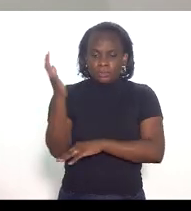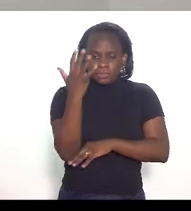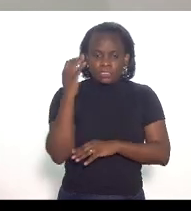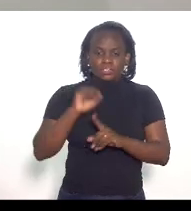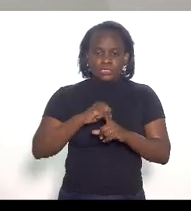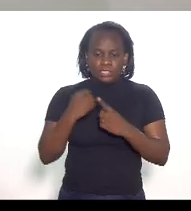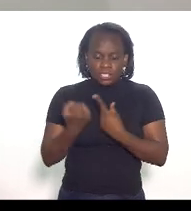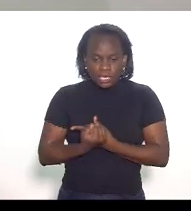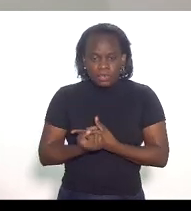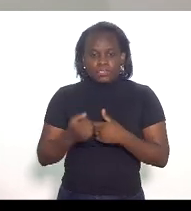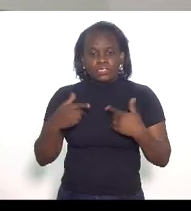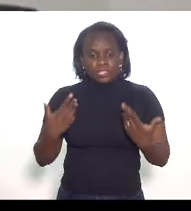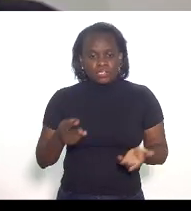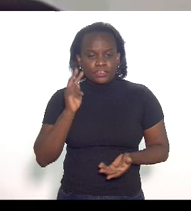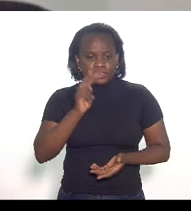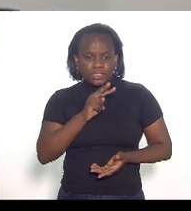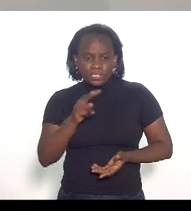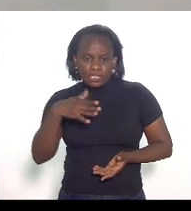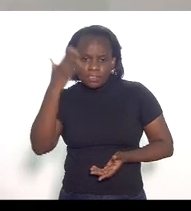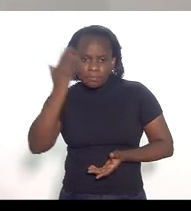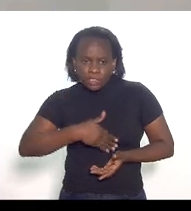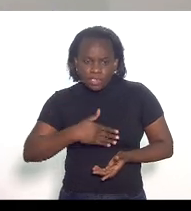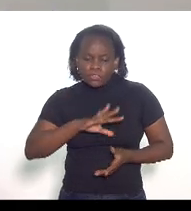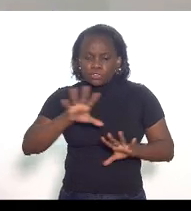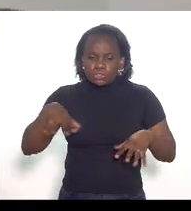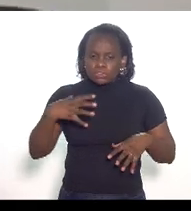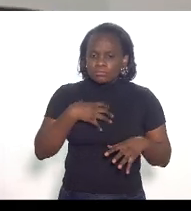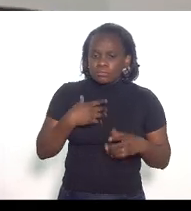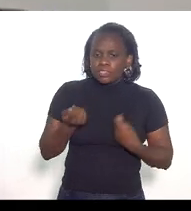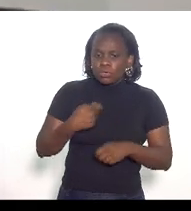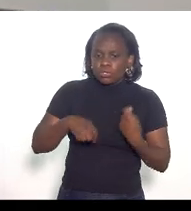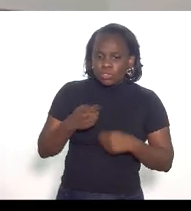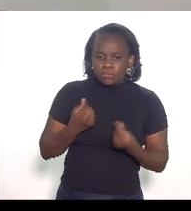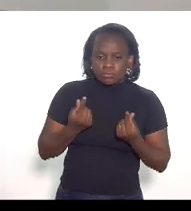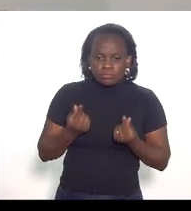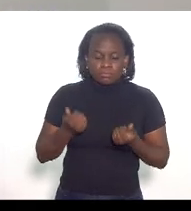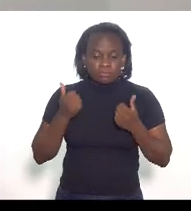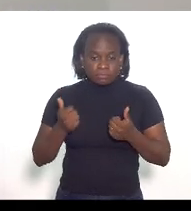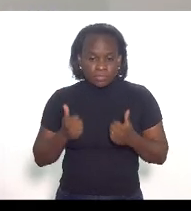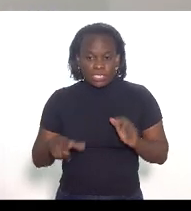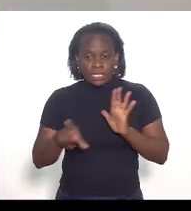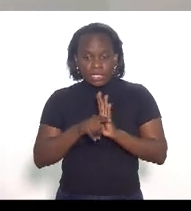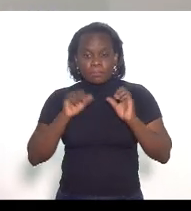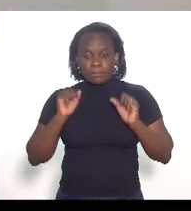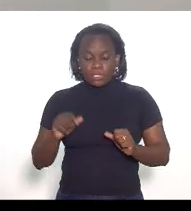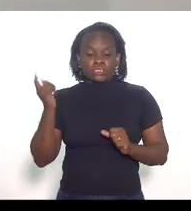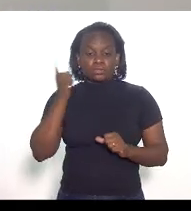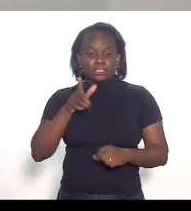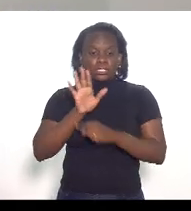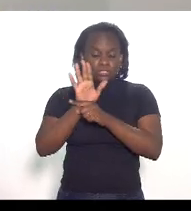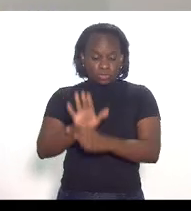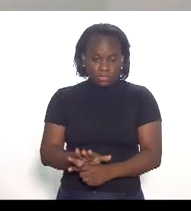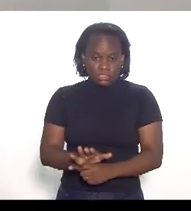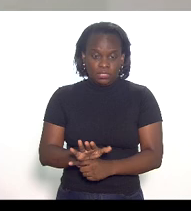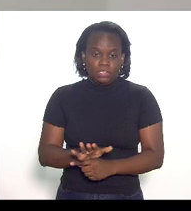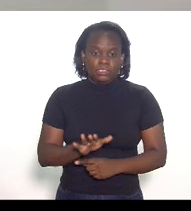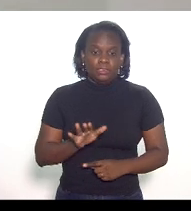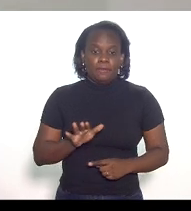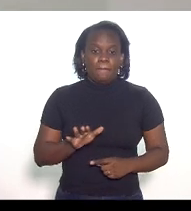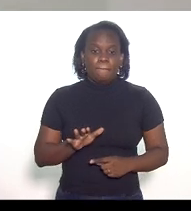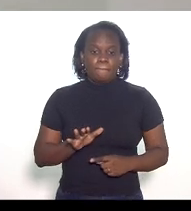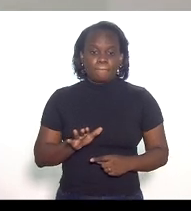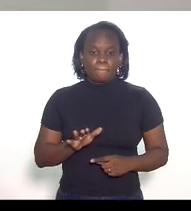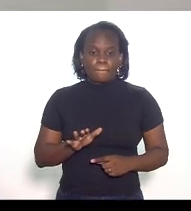então nós estamos vendo na prática todo o impacto econômico que essa lei pode resultar para o